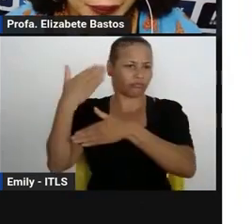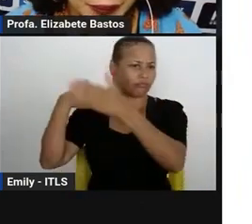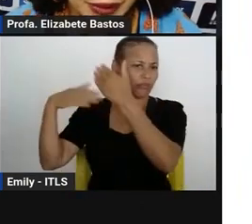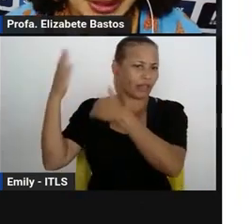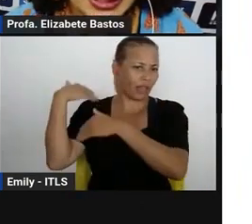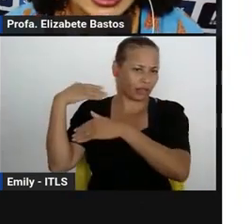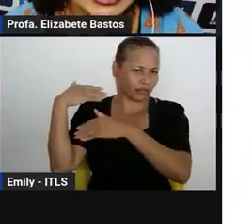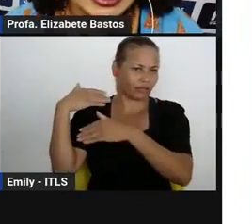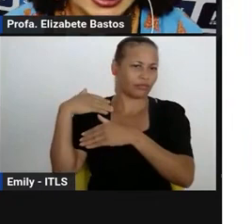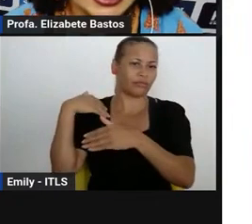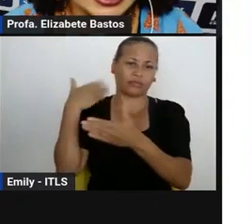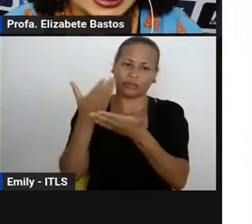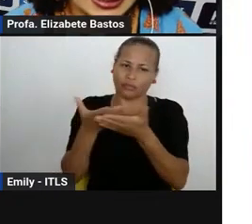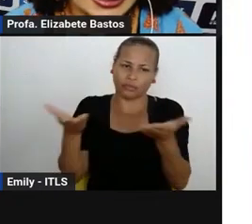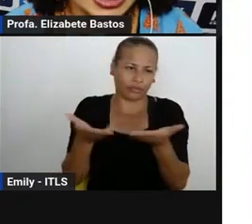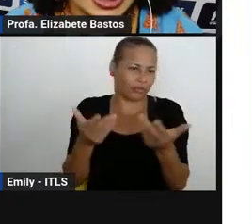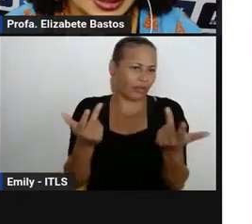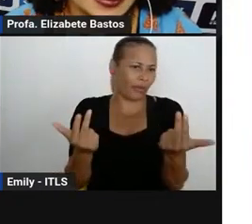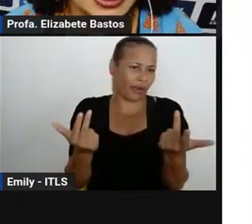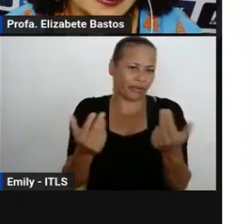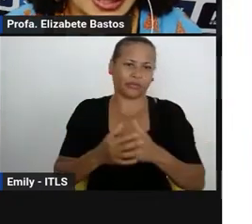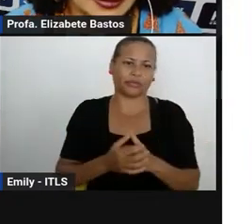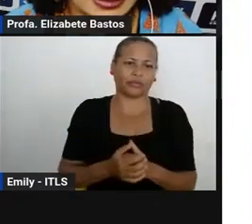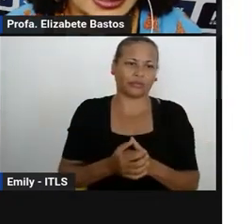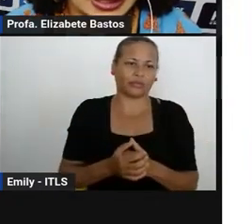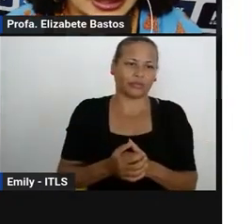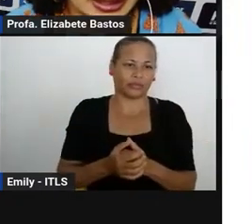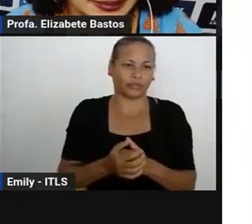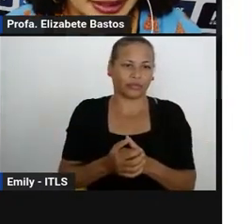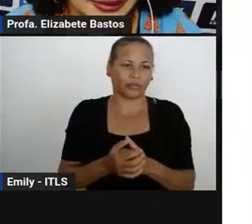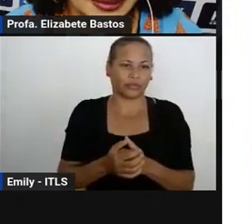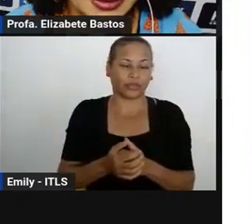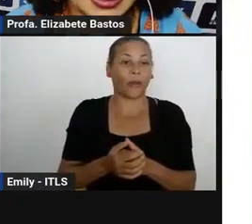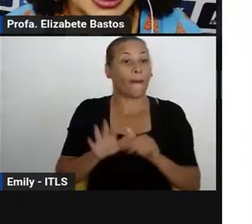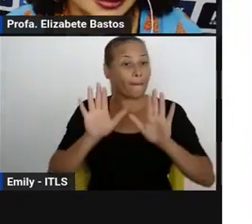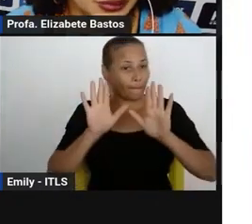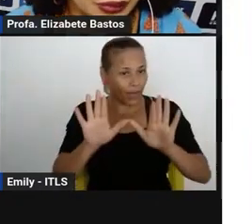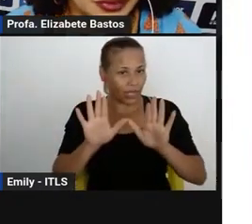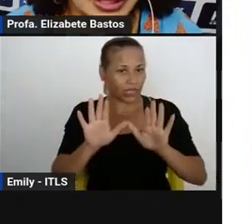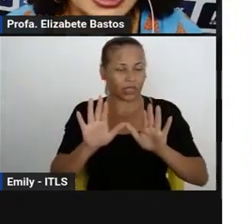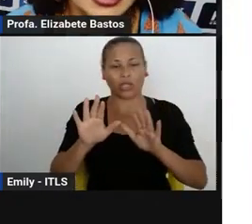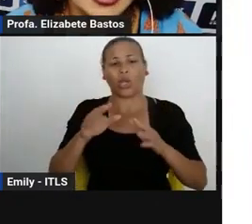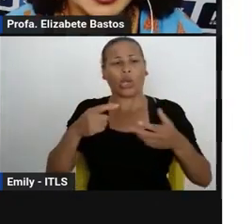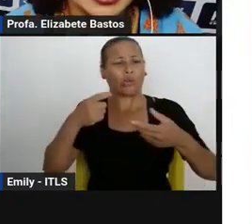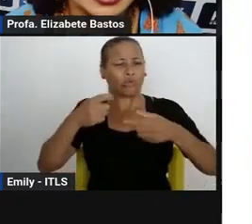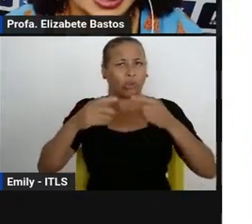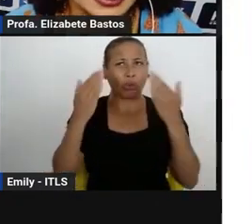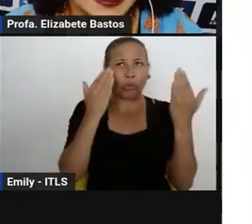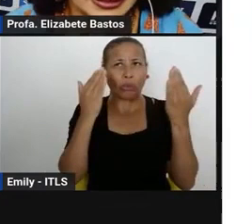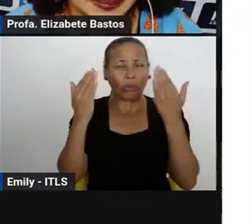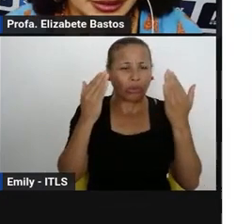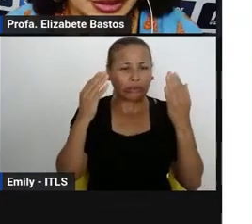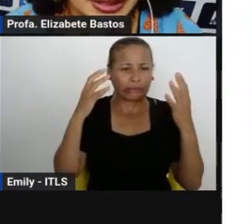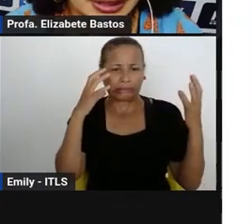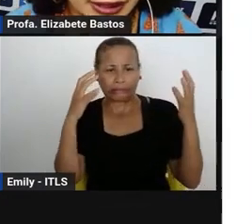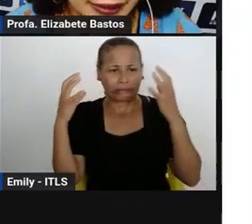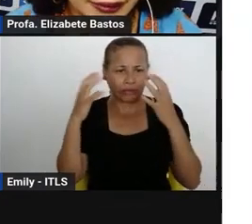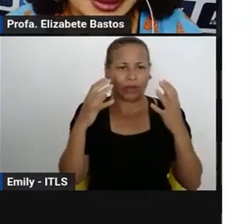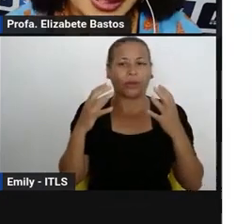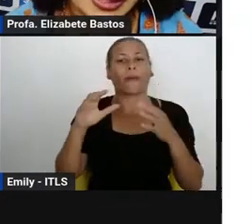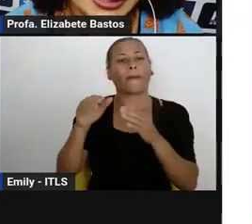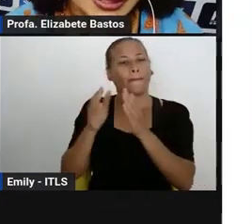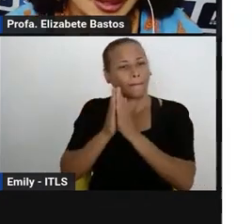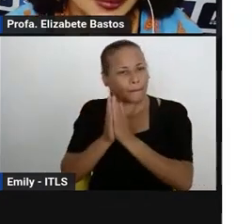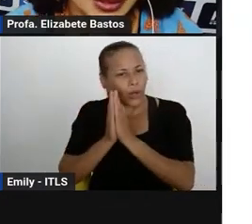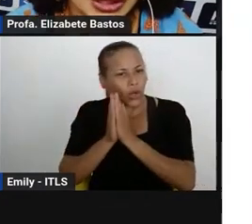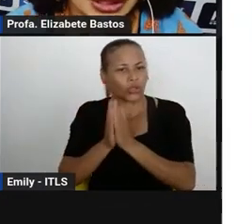E aqui registramos que maiores esclarecimentos e dúvidas procurar o departamento de ensino,